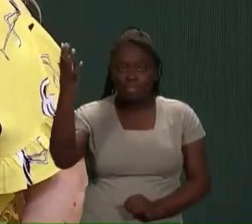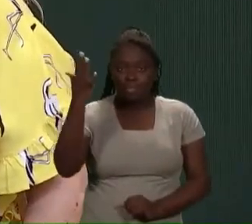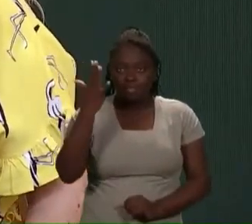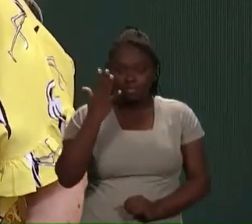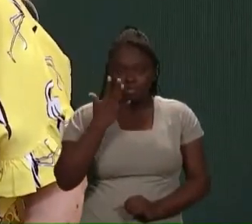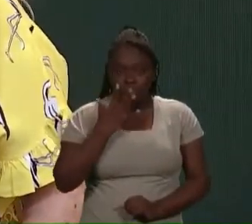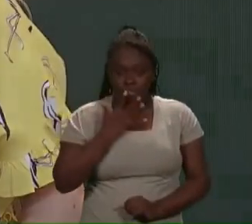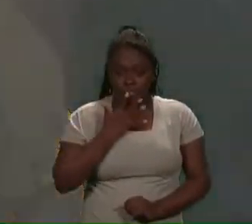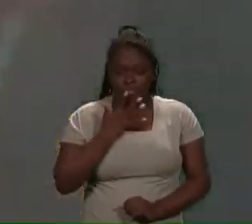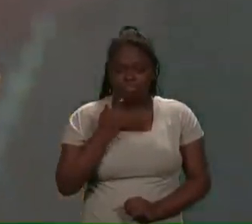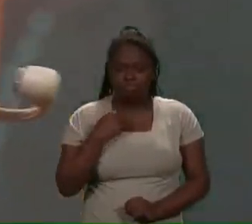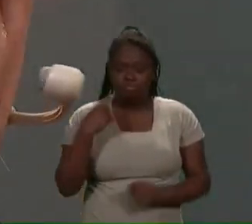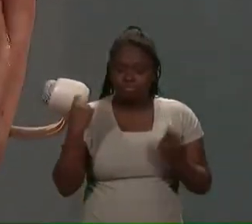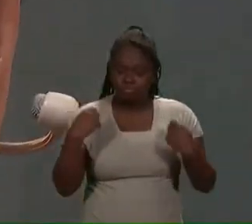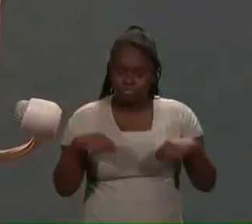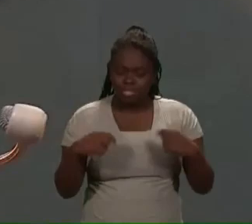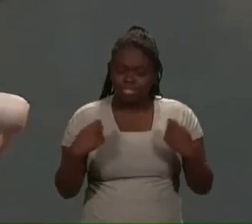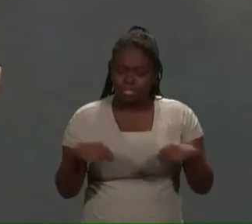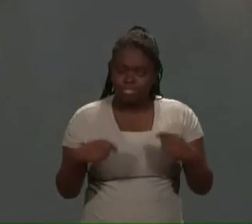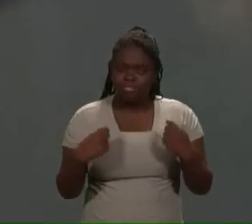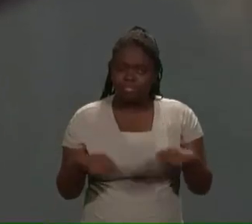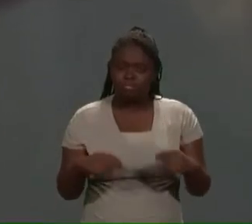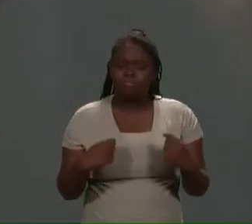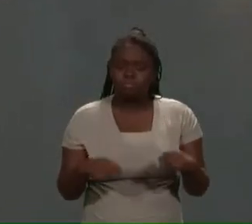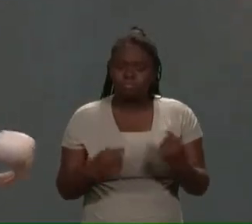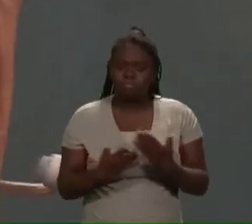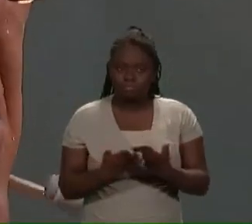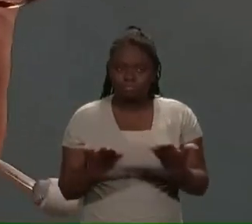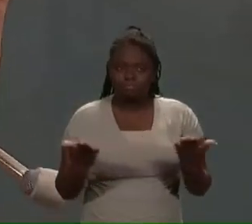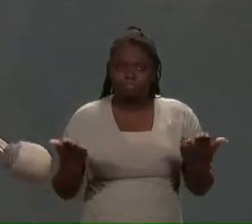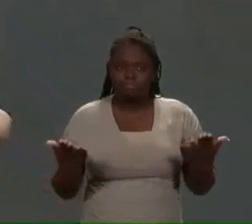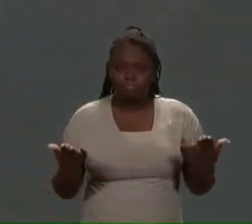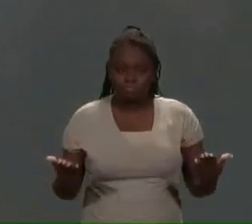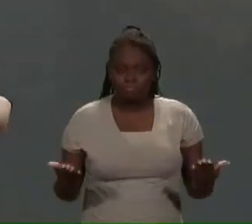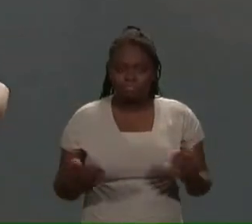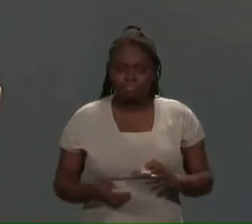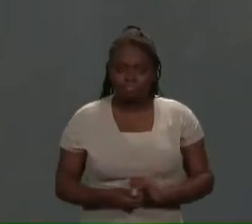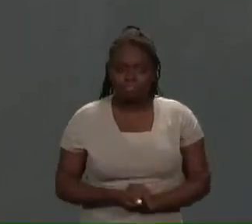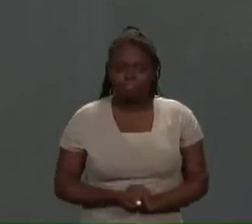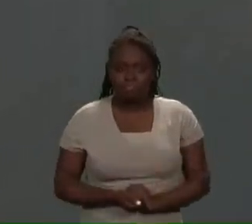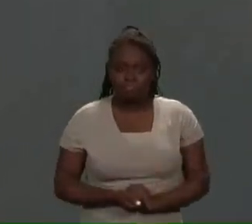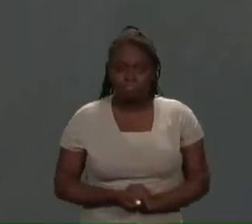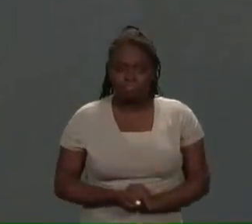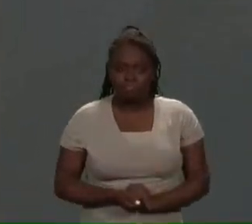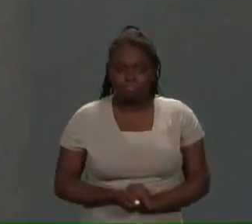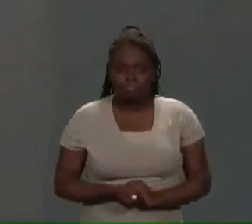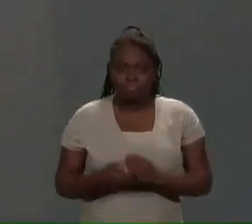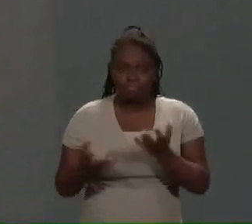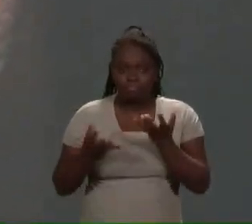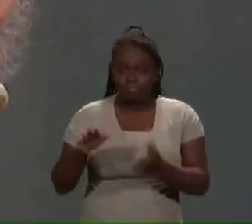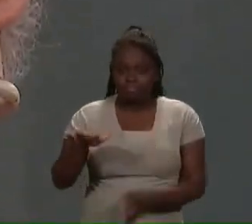Eu preciso muito de vocês. Queria chamar o pastor Flavinho aqui.